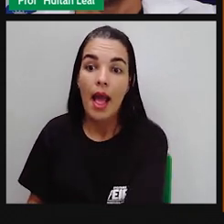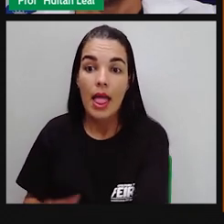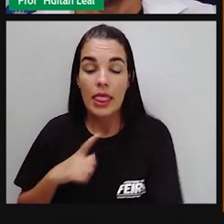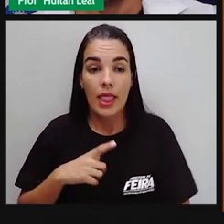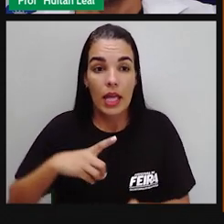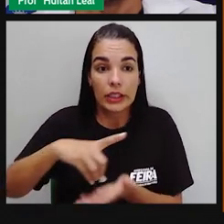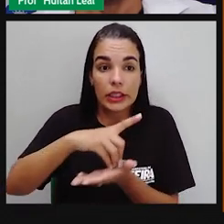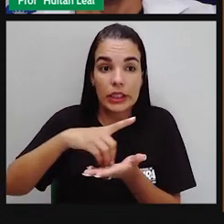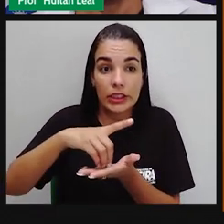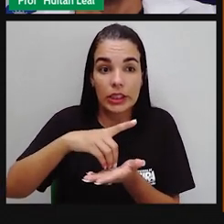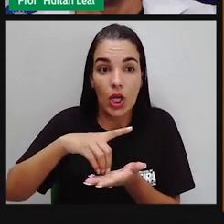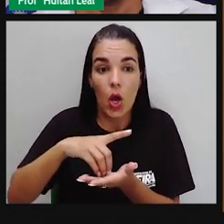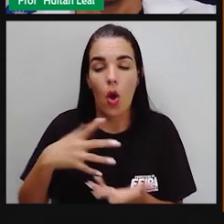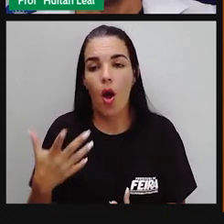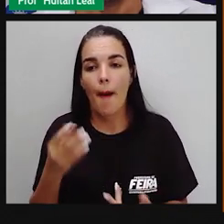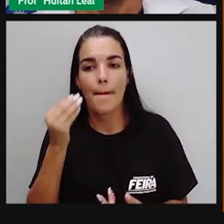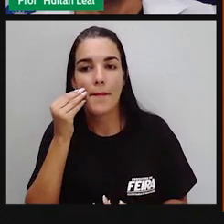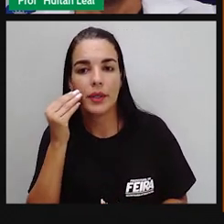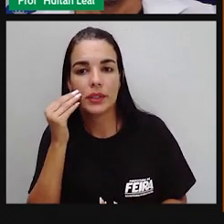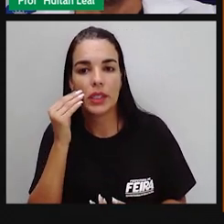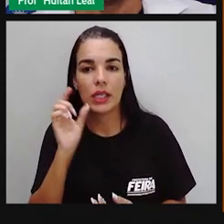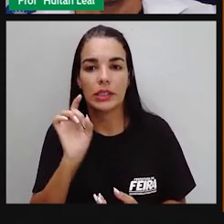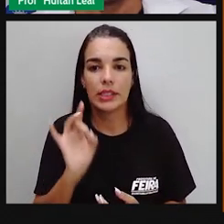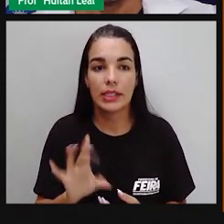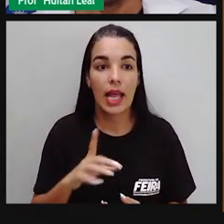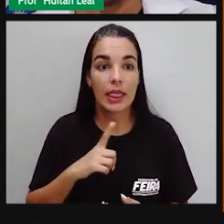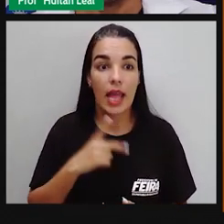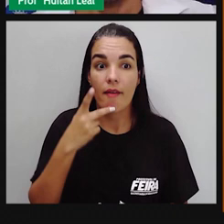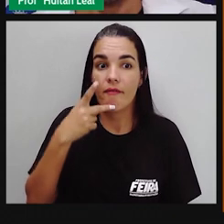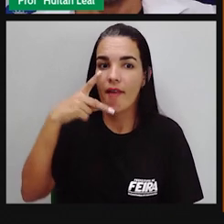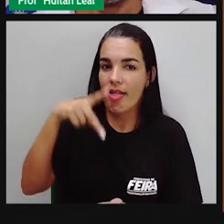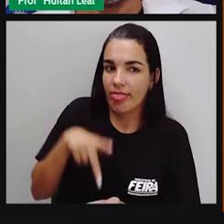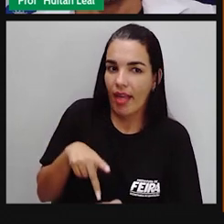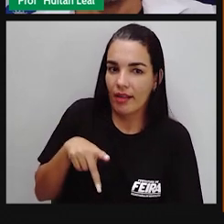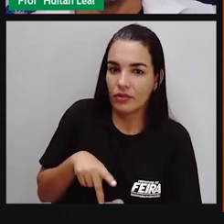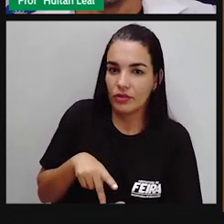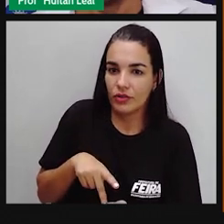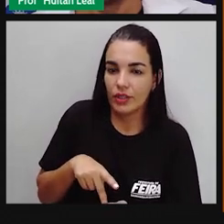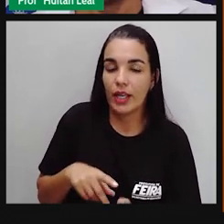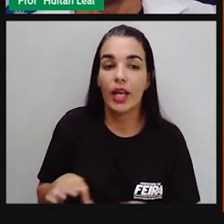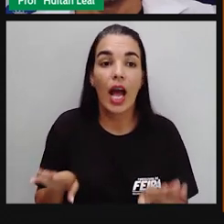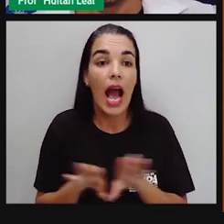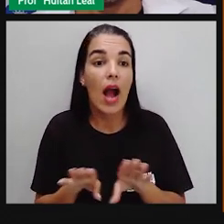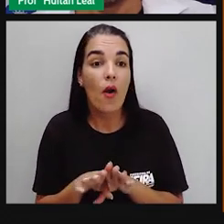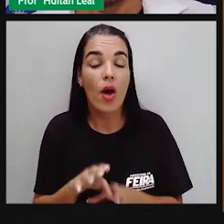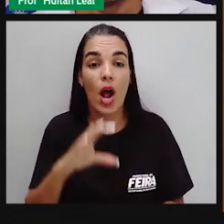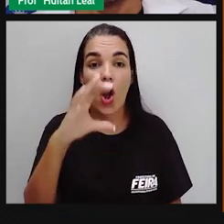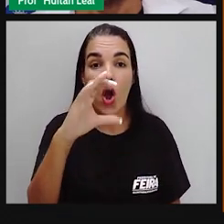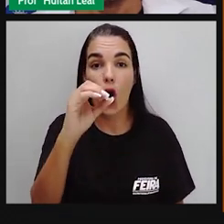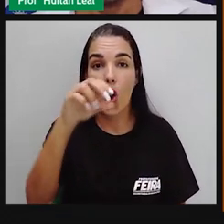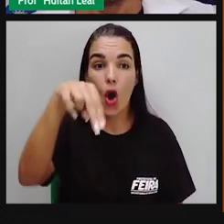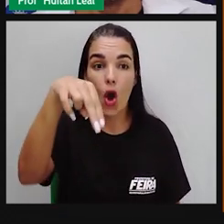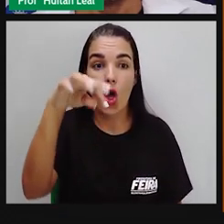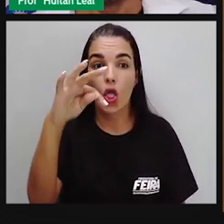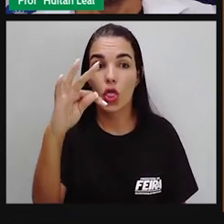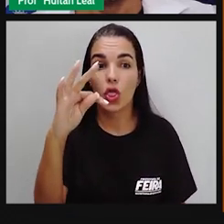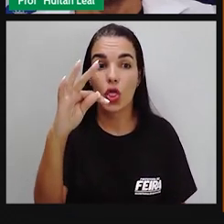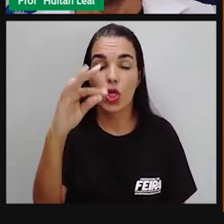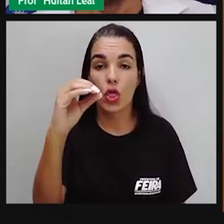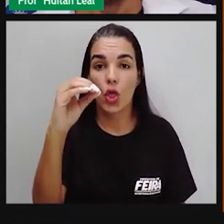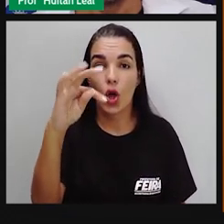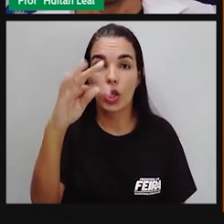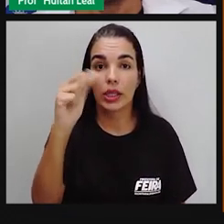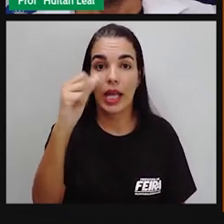dicionários, sentido real. E a conotação, pelo contrário, é o emprego da palavra tomada no seu